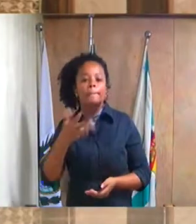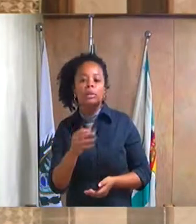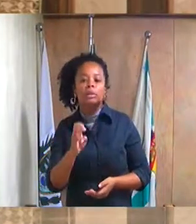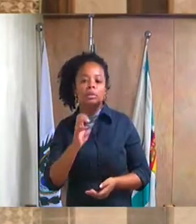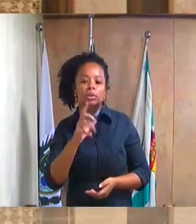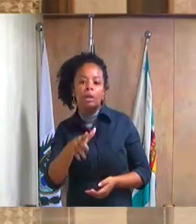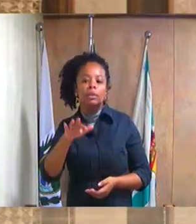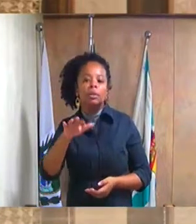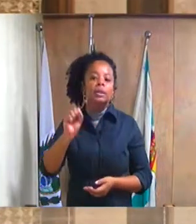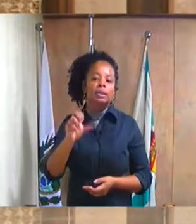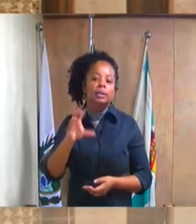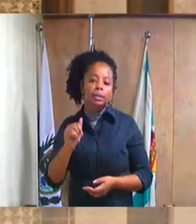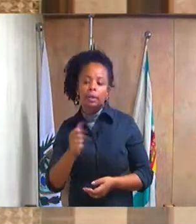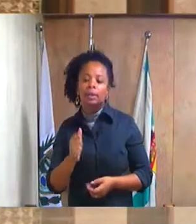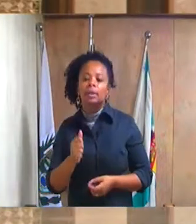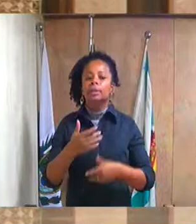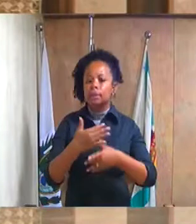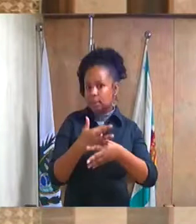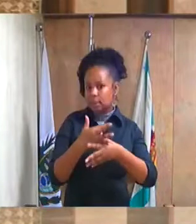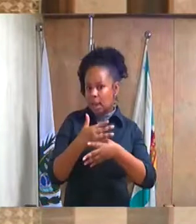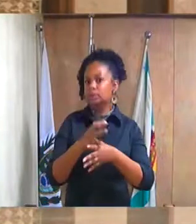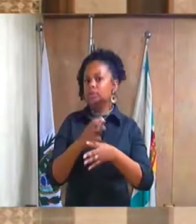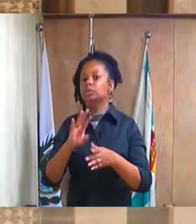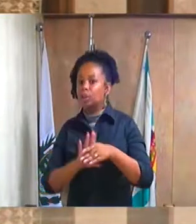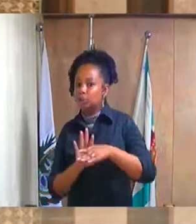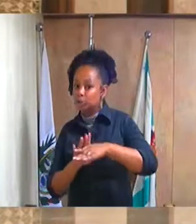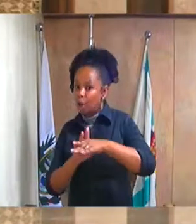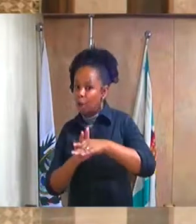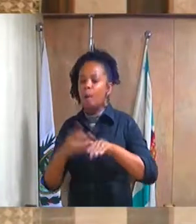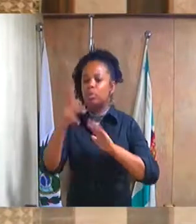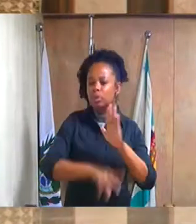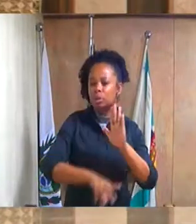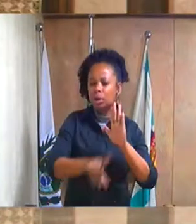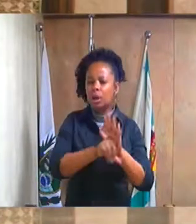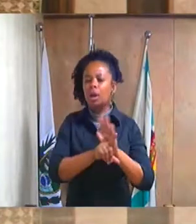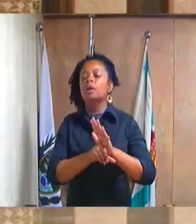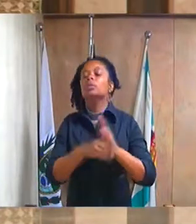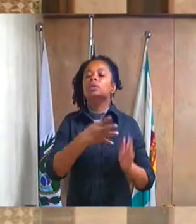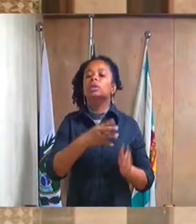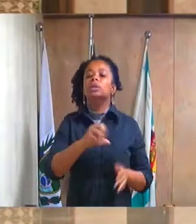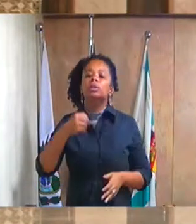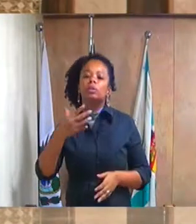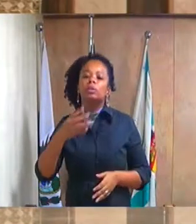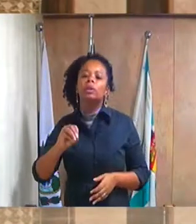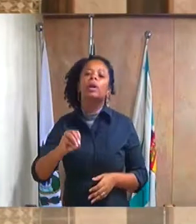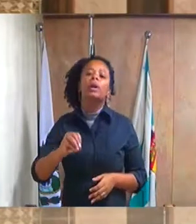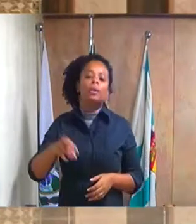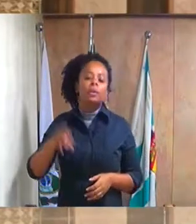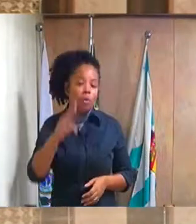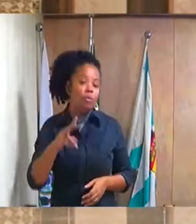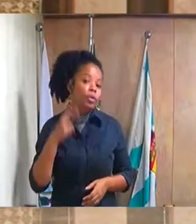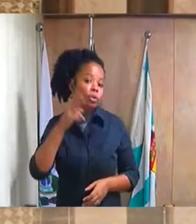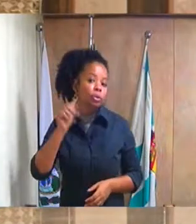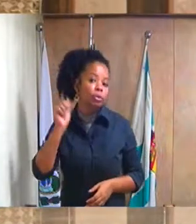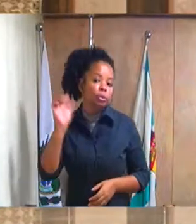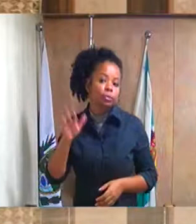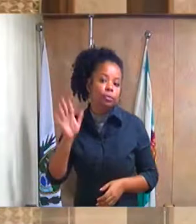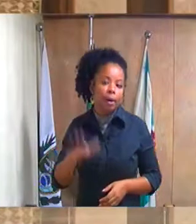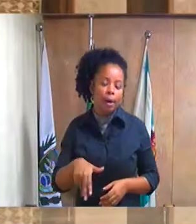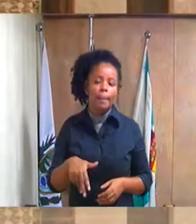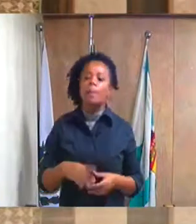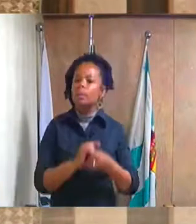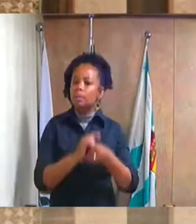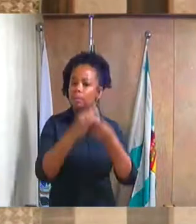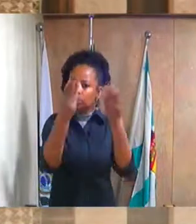medalha Cidade Duque de Caxias. Projeto de decreto legislativo 408, barra 2019, do exercício do vereador Nival Almeida, e concedendo ao justiço do senhor Coronel